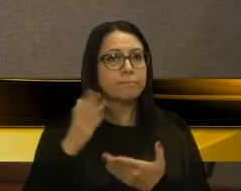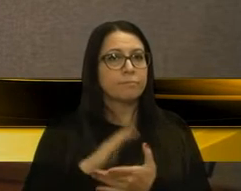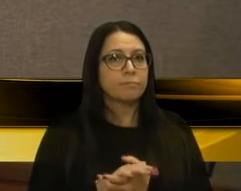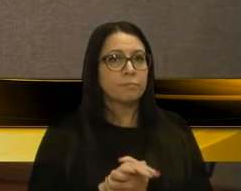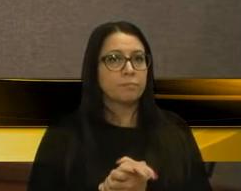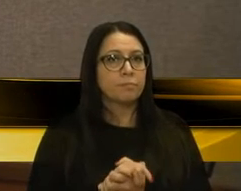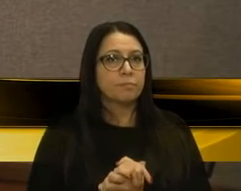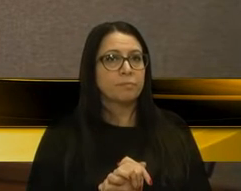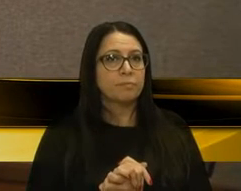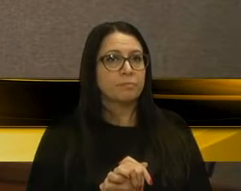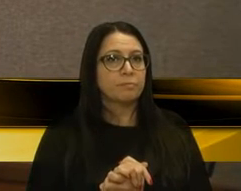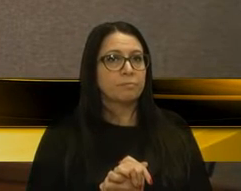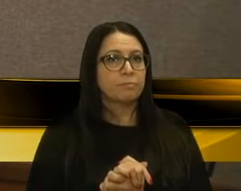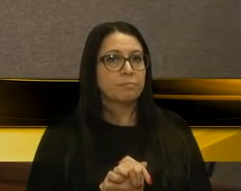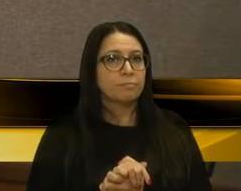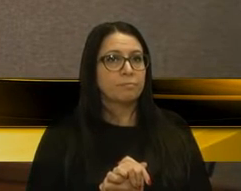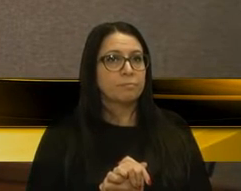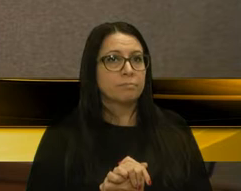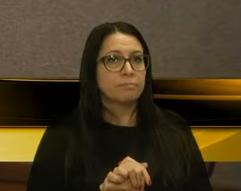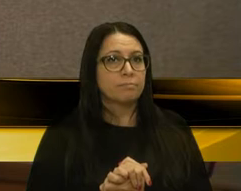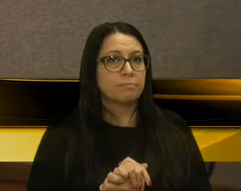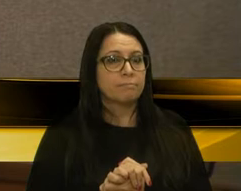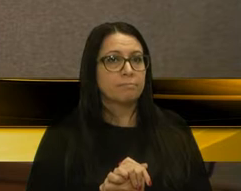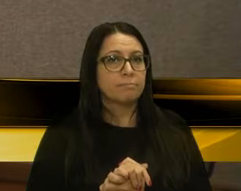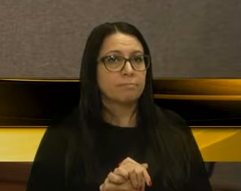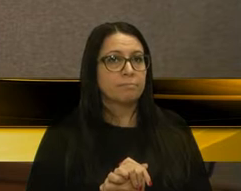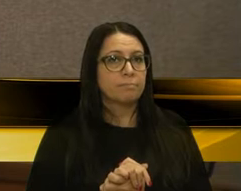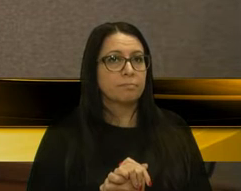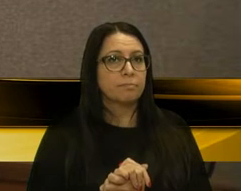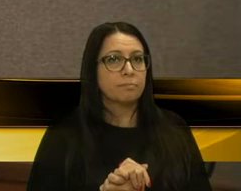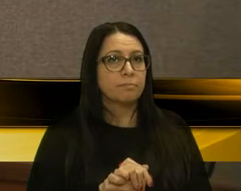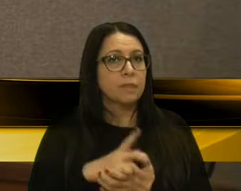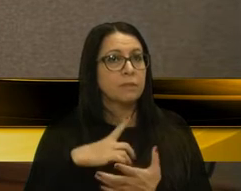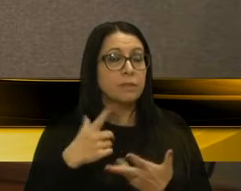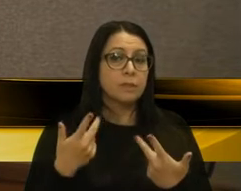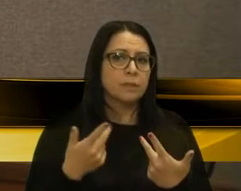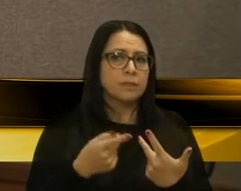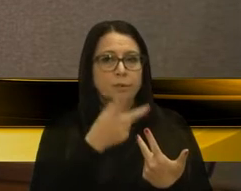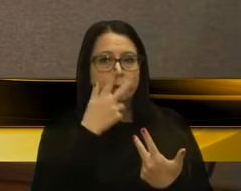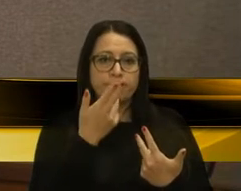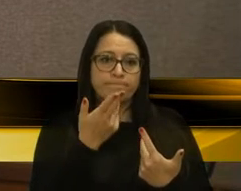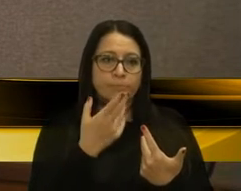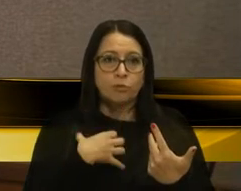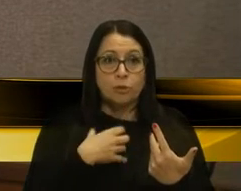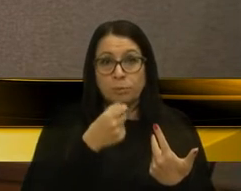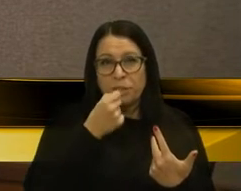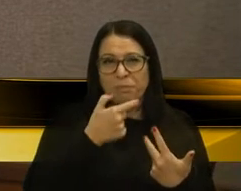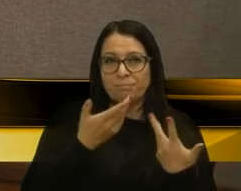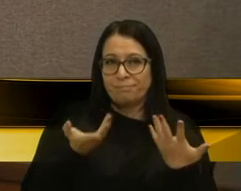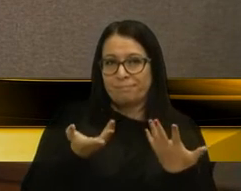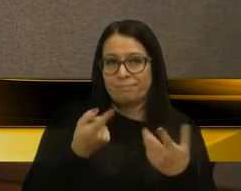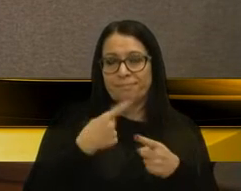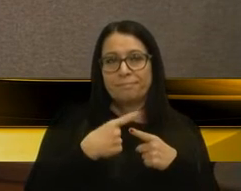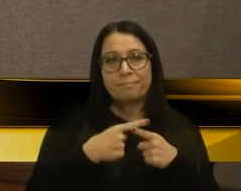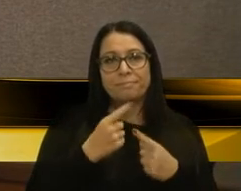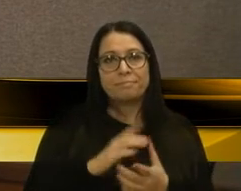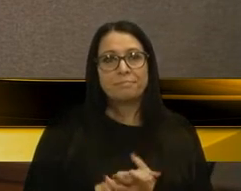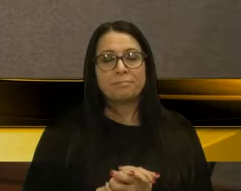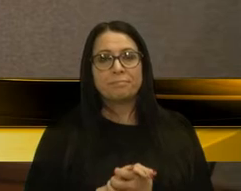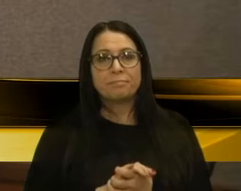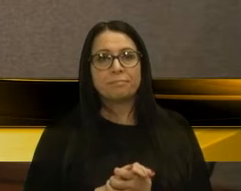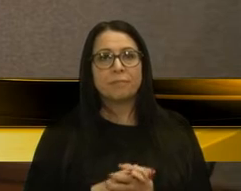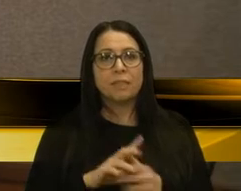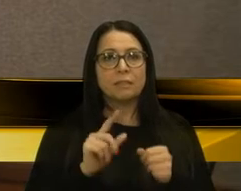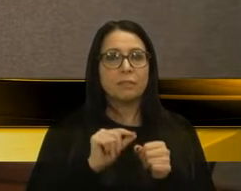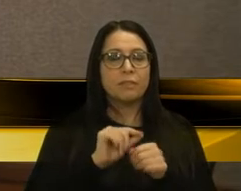cômico, me parece. Por quê? Fazer pela internet uma